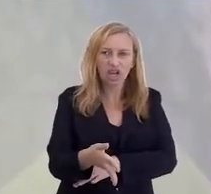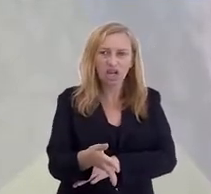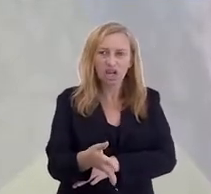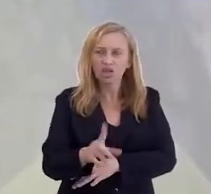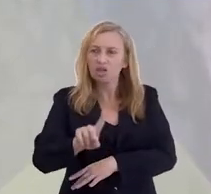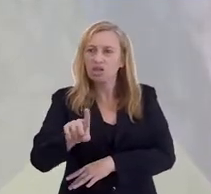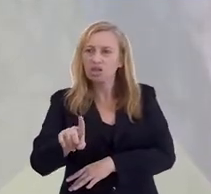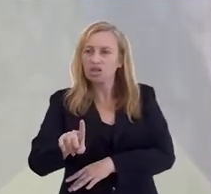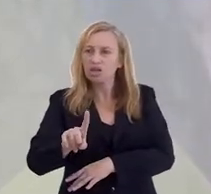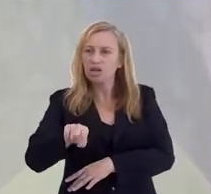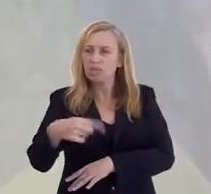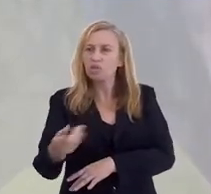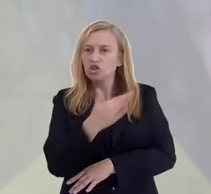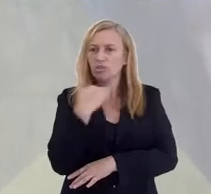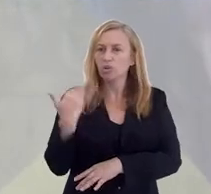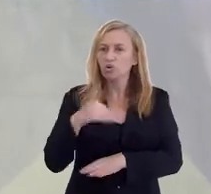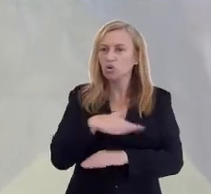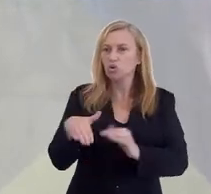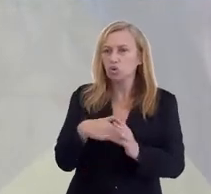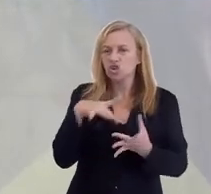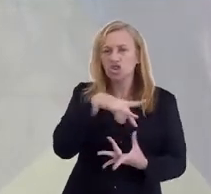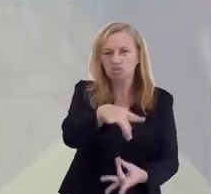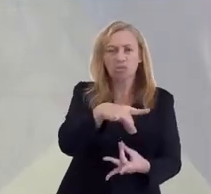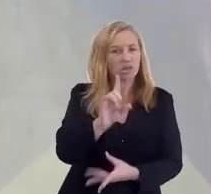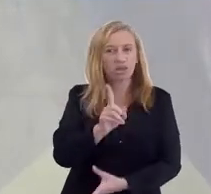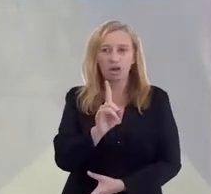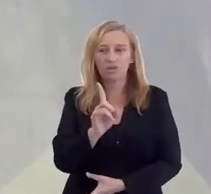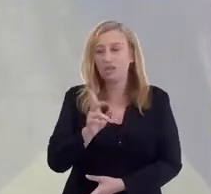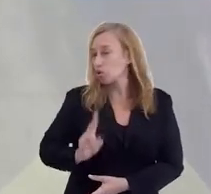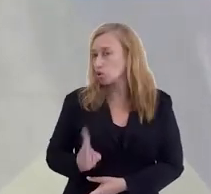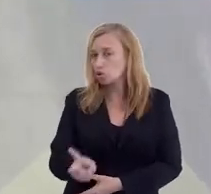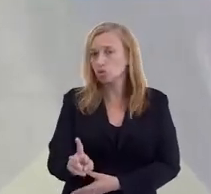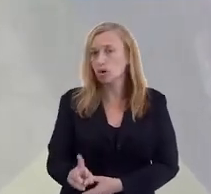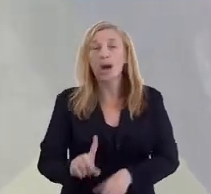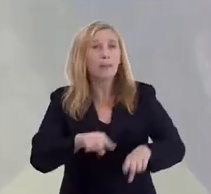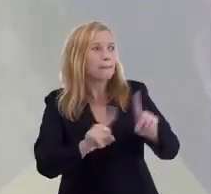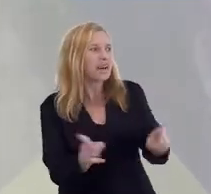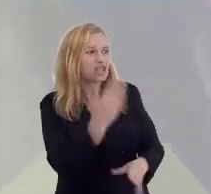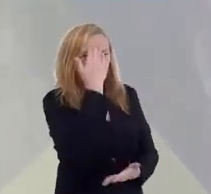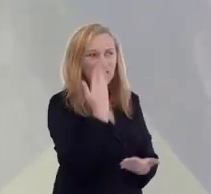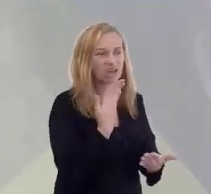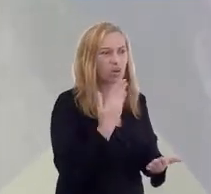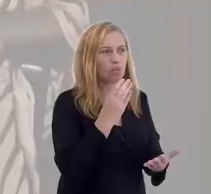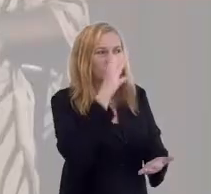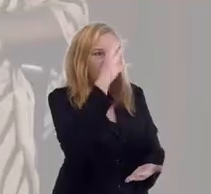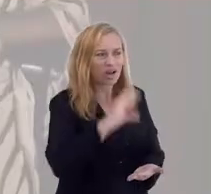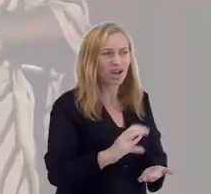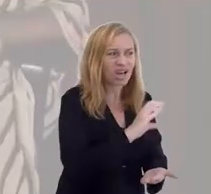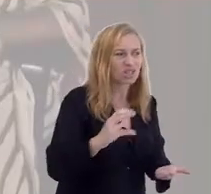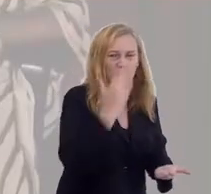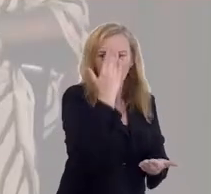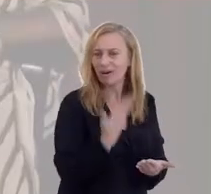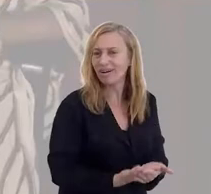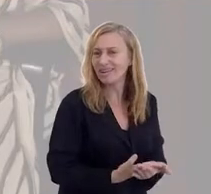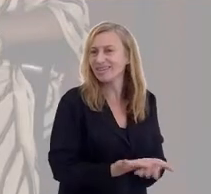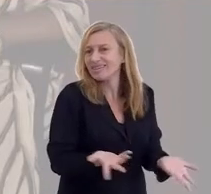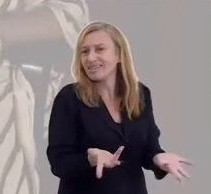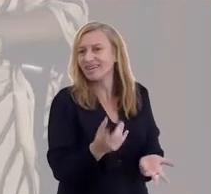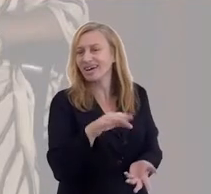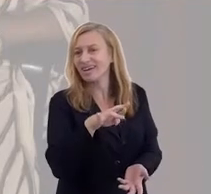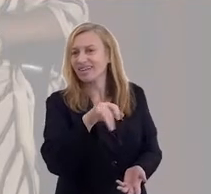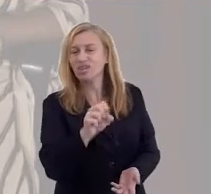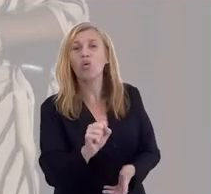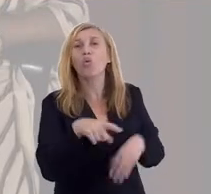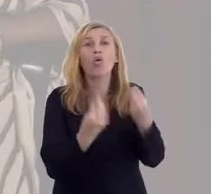chegou do outro lado, todo mundo se torna espírita. Não, você continua com as suas crenças. Aí alguém pode perguntar, mas aí o católico não acredita na